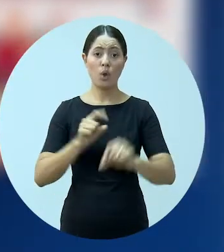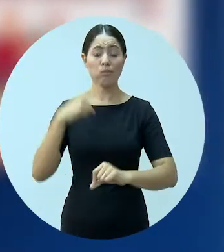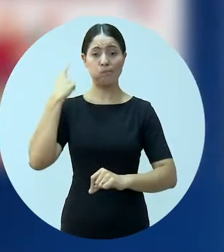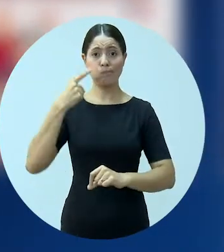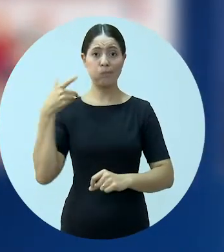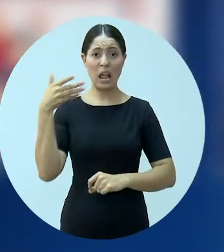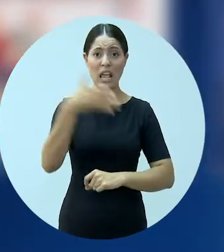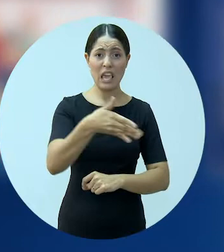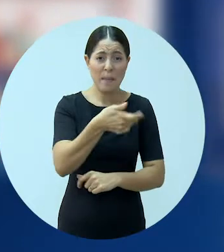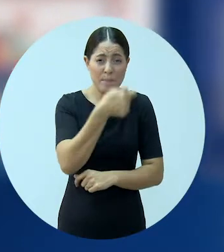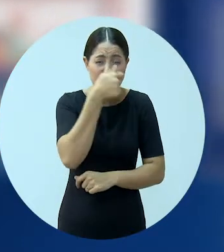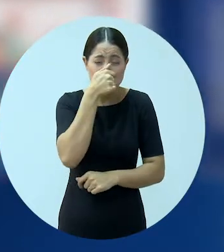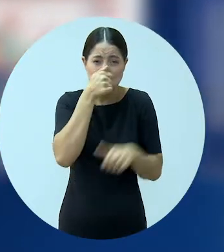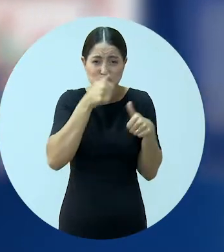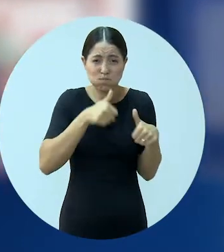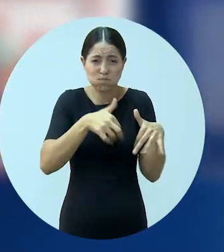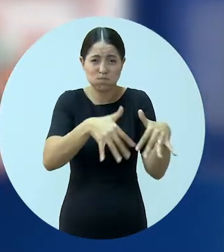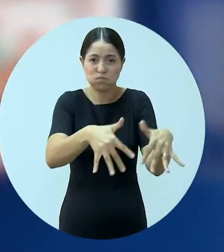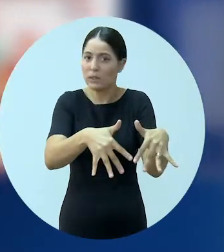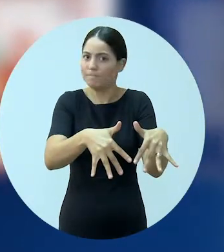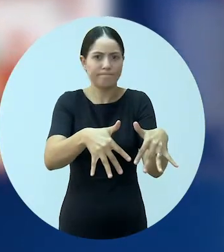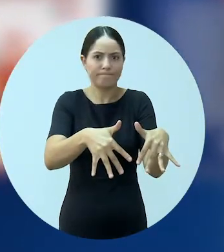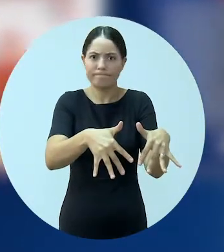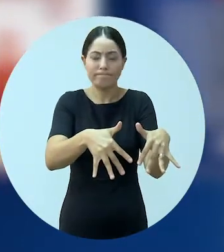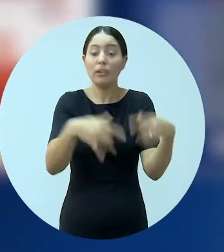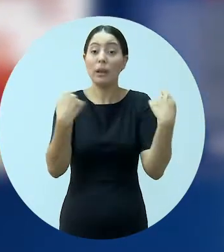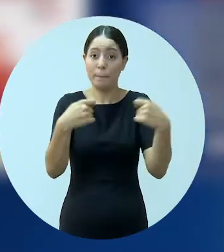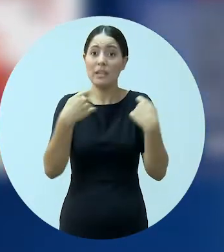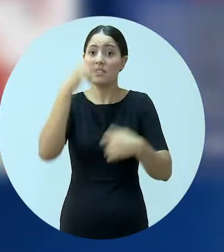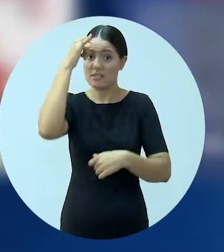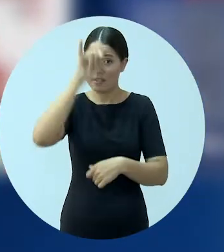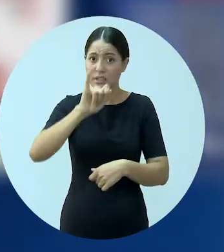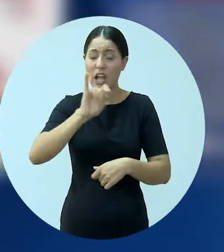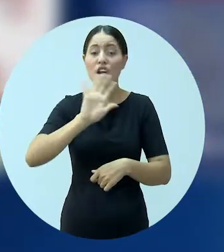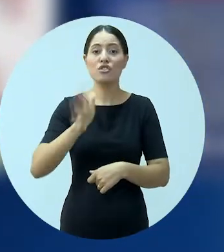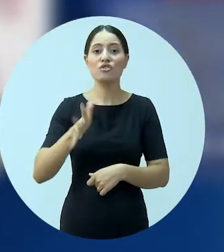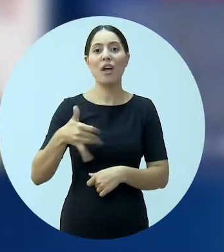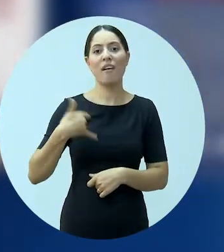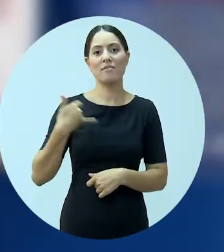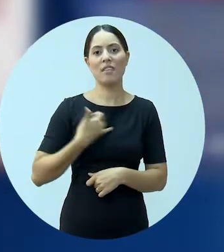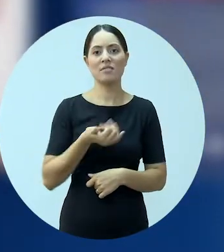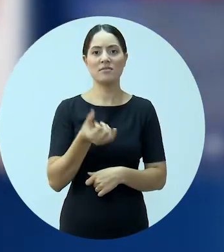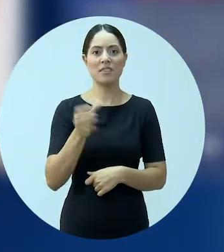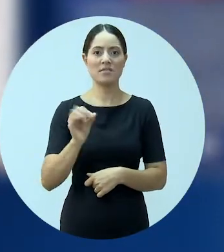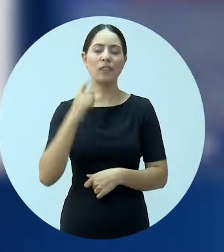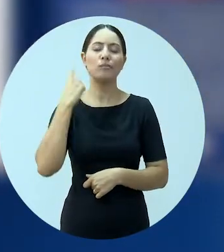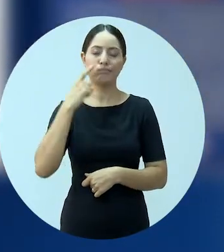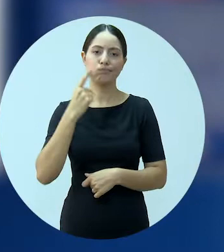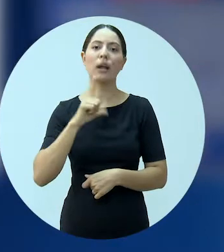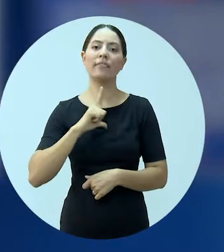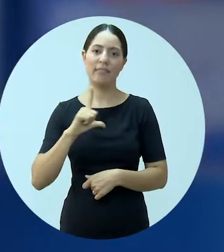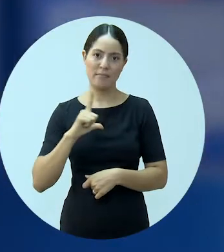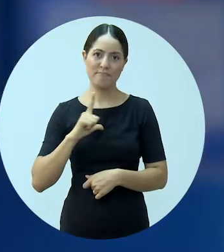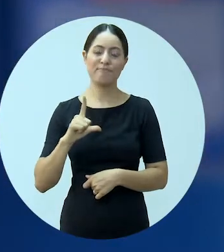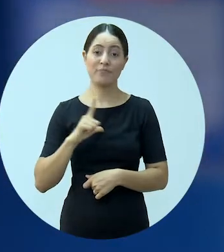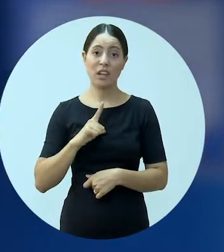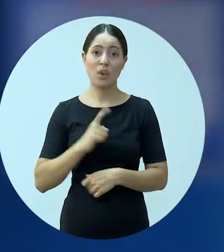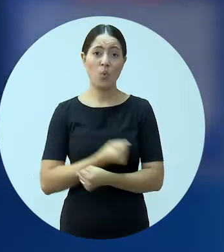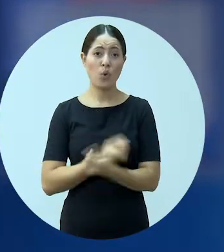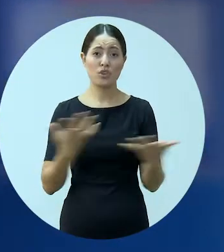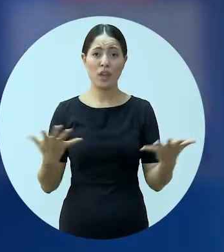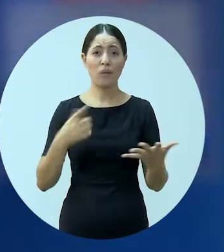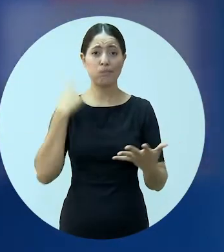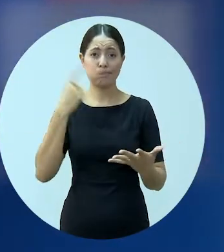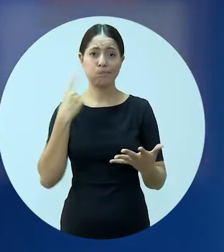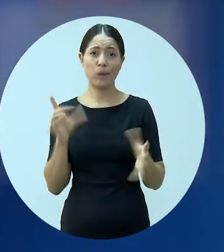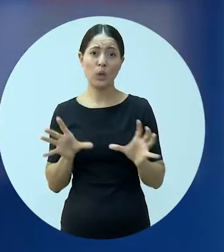esteja em ambiente aglomerado e esteja em situação de risco. Nós temos advogados com mais de 60 anos, nós temos